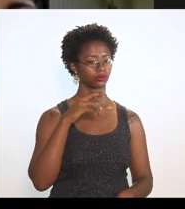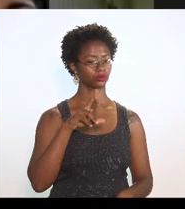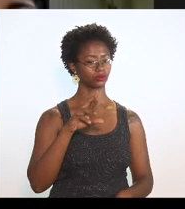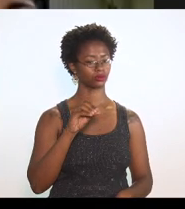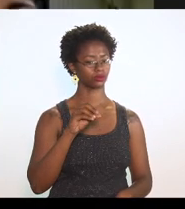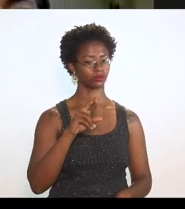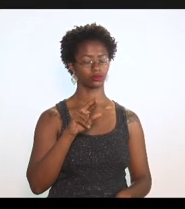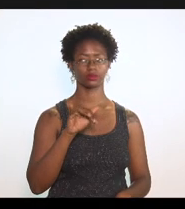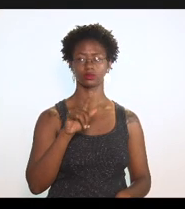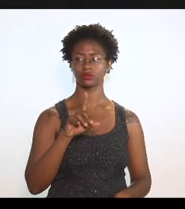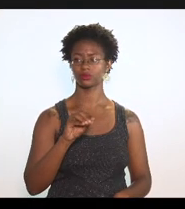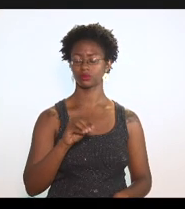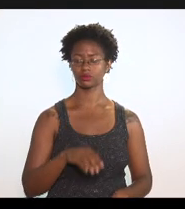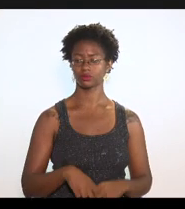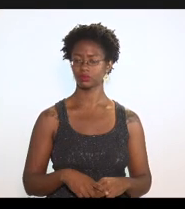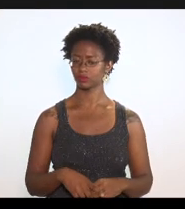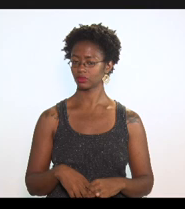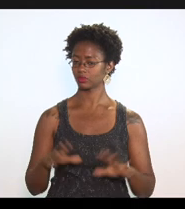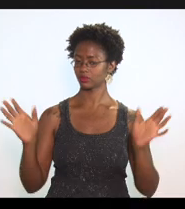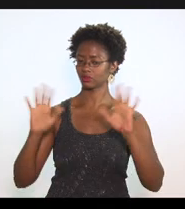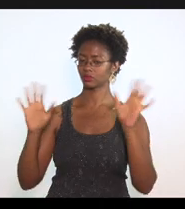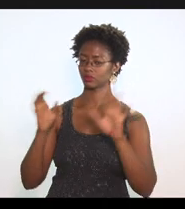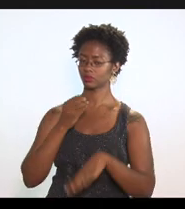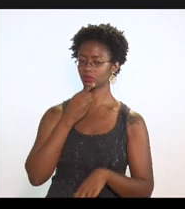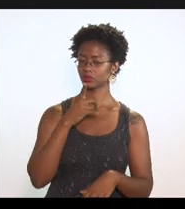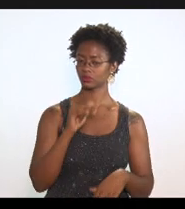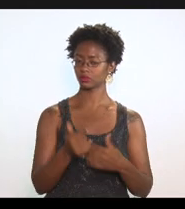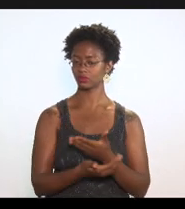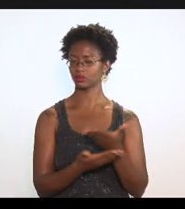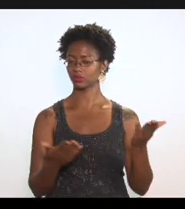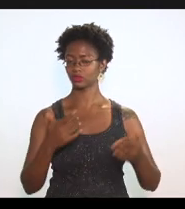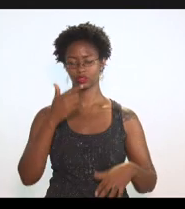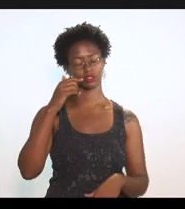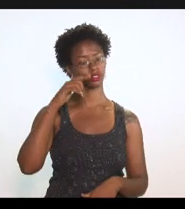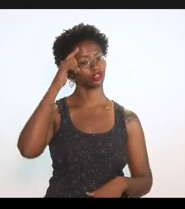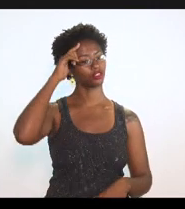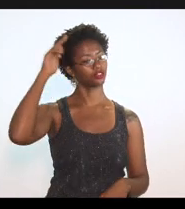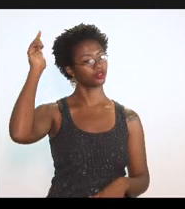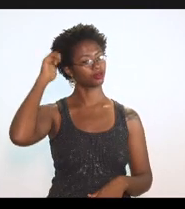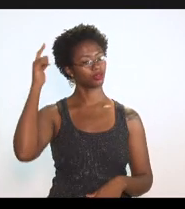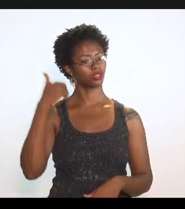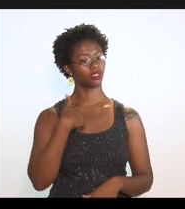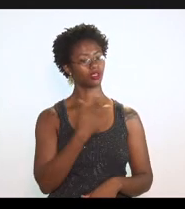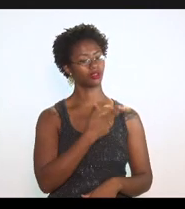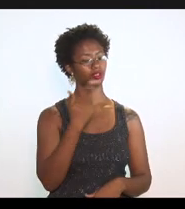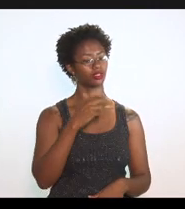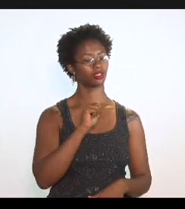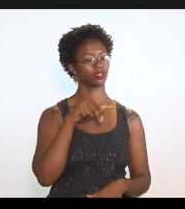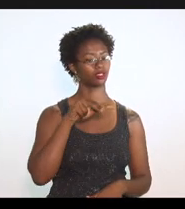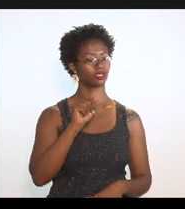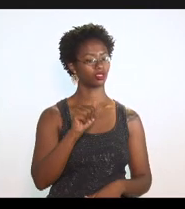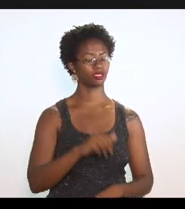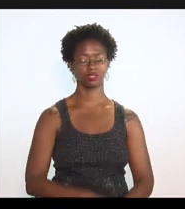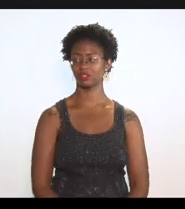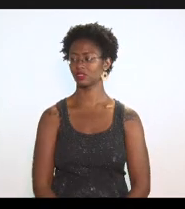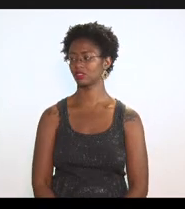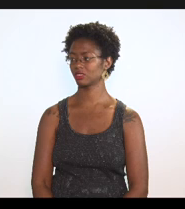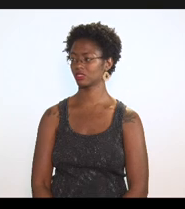Rodrigo Rodrigo bom dia bom dia doutor Luiz Paulo é a Ana Cristina por favor a palavra é sua